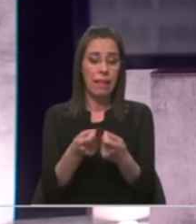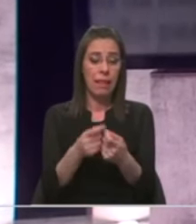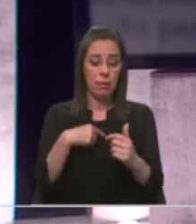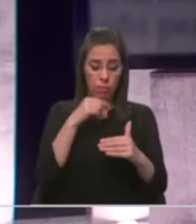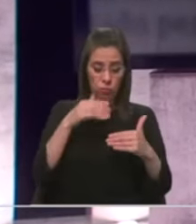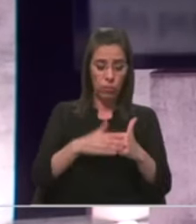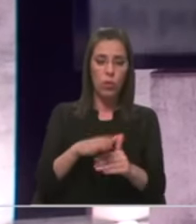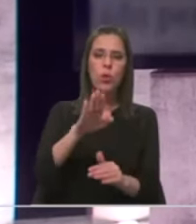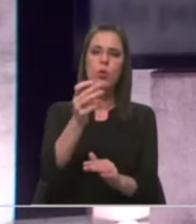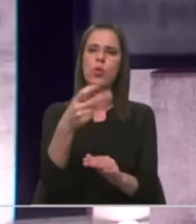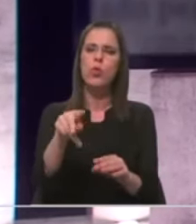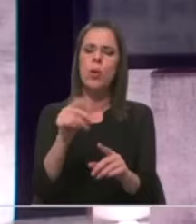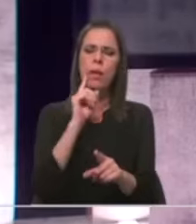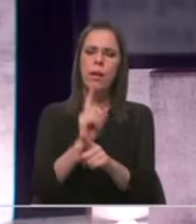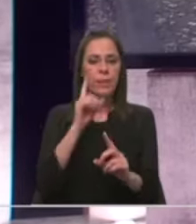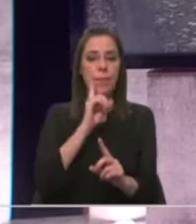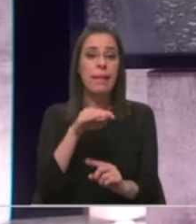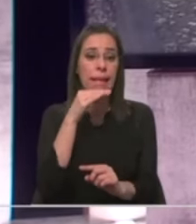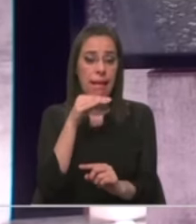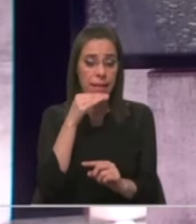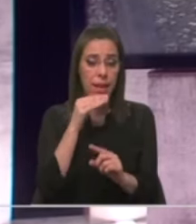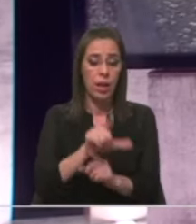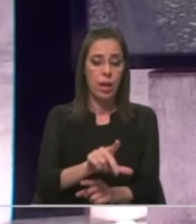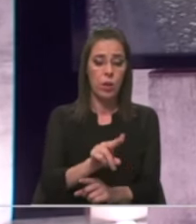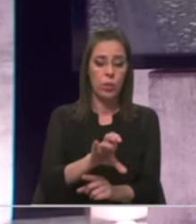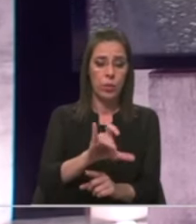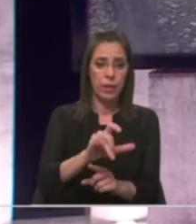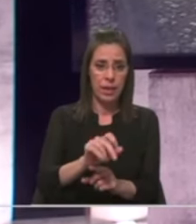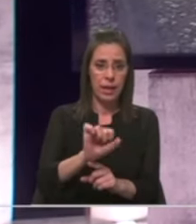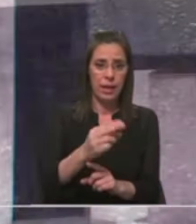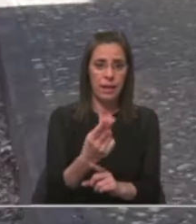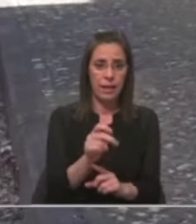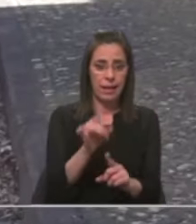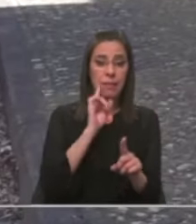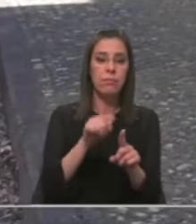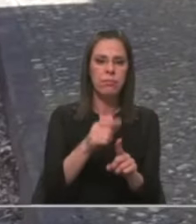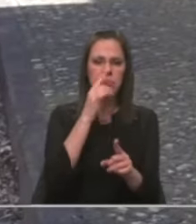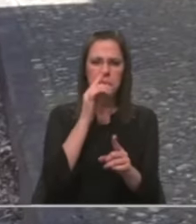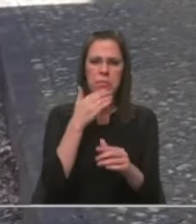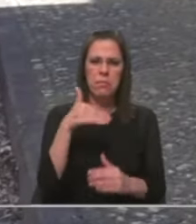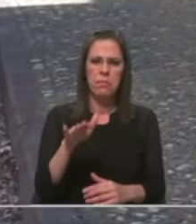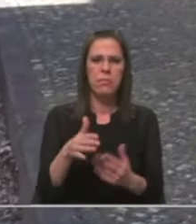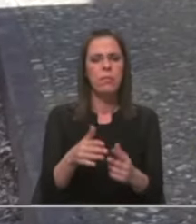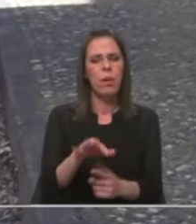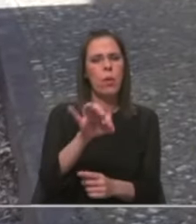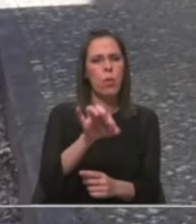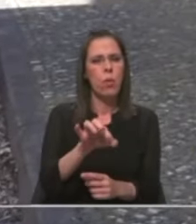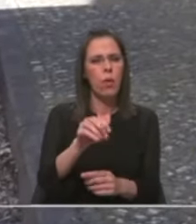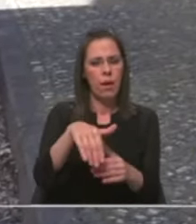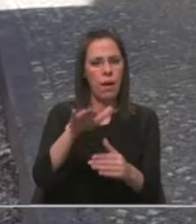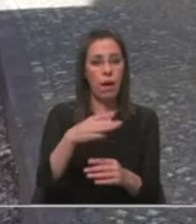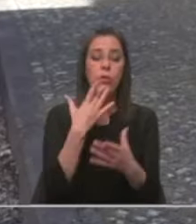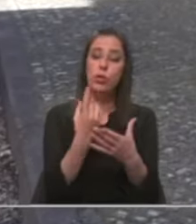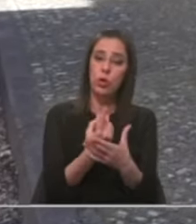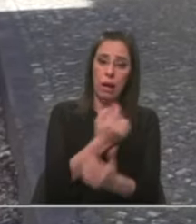tudo indica, Joana Corte Real estaria ao cão da idosa. Lúcia Guerreiro, segundo os vizinhos, teria pouco mais de 80 anos.